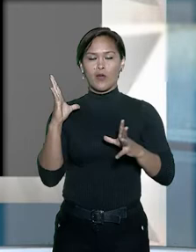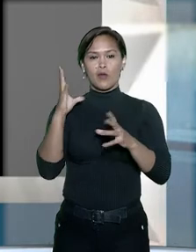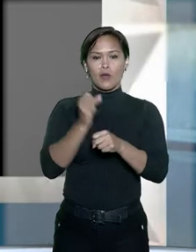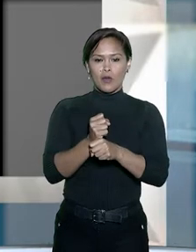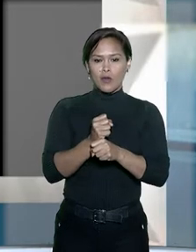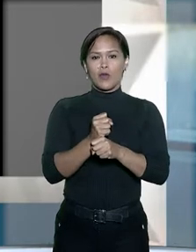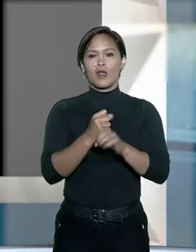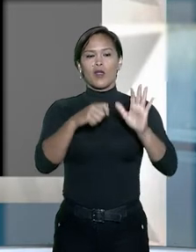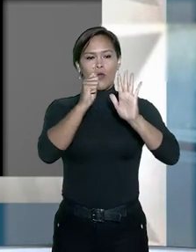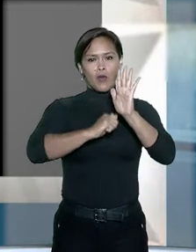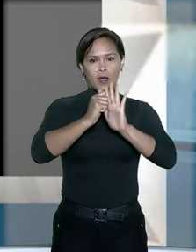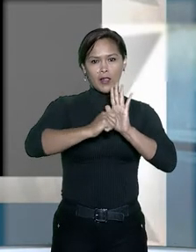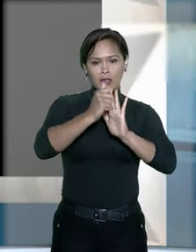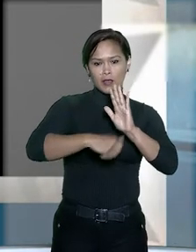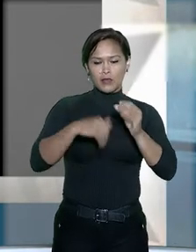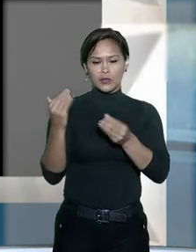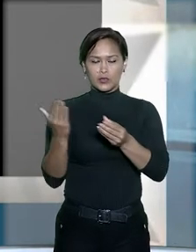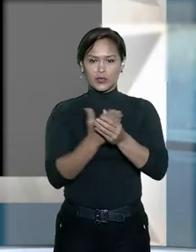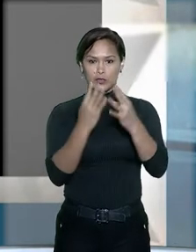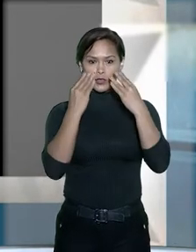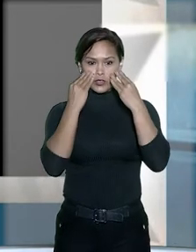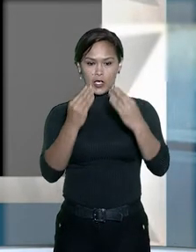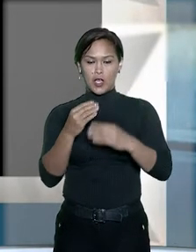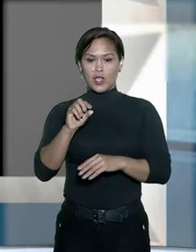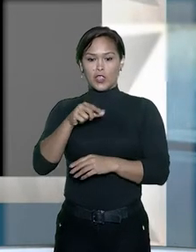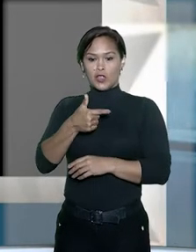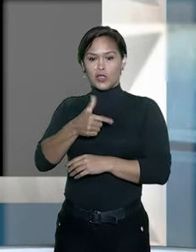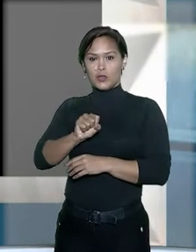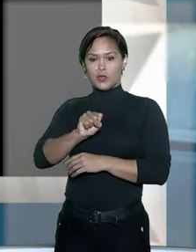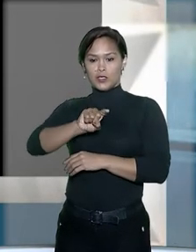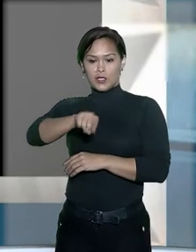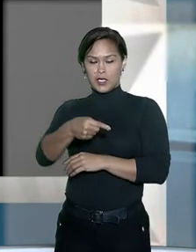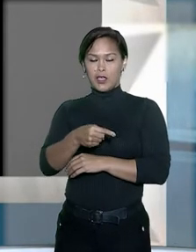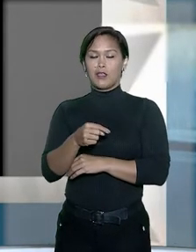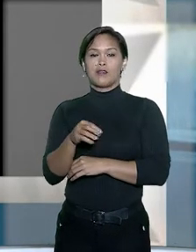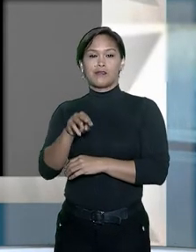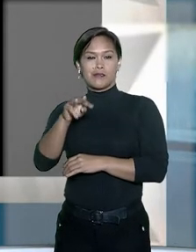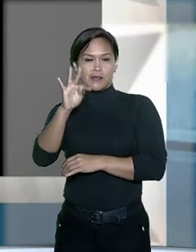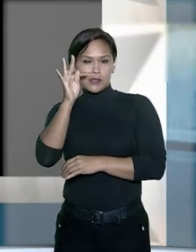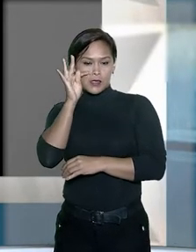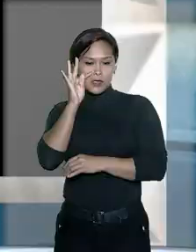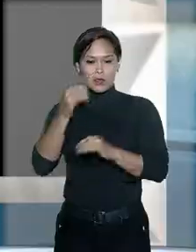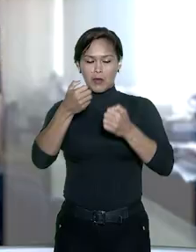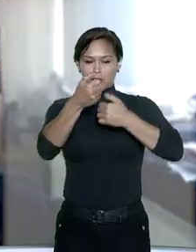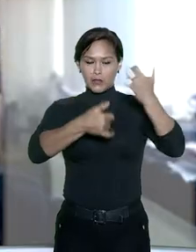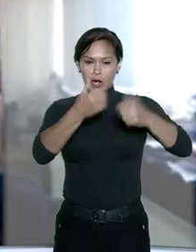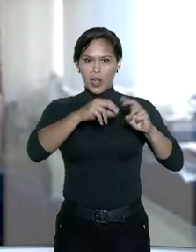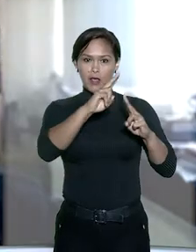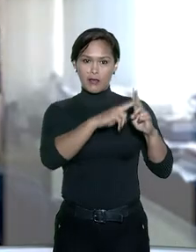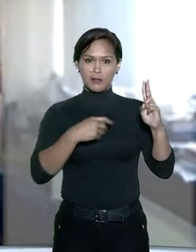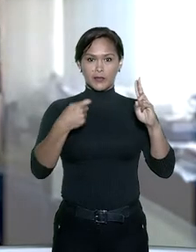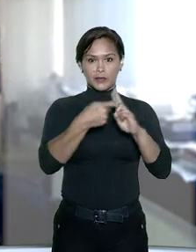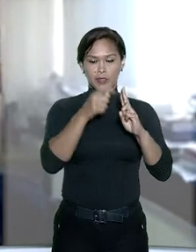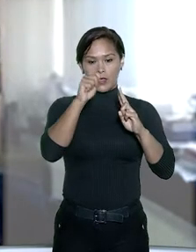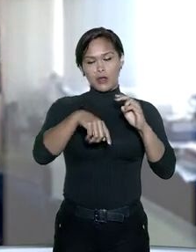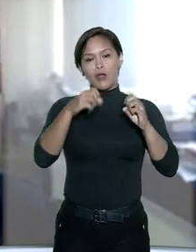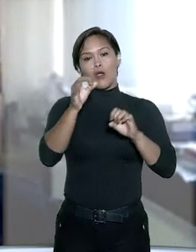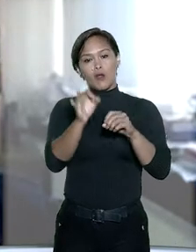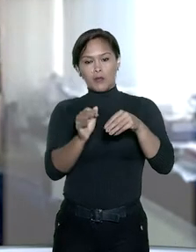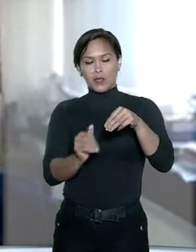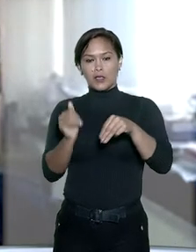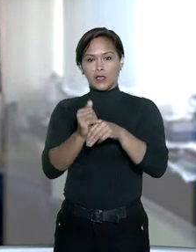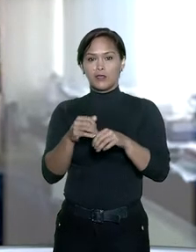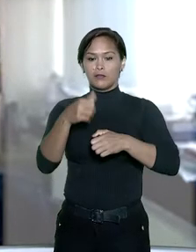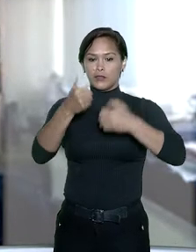calendário de audiências para a oitiva das mais de 200 testemunhas arroladas pelas partes. O ministro acrescentou